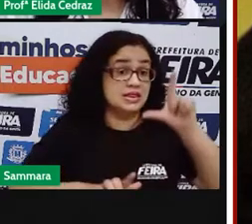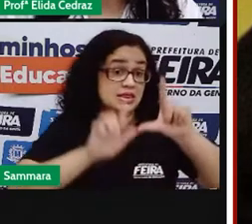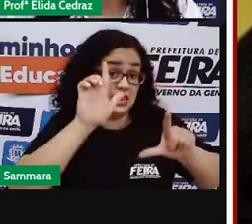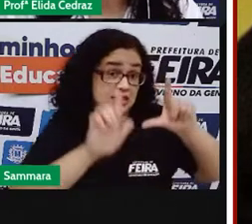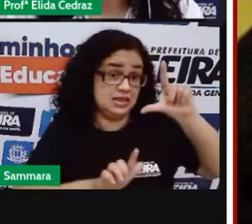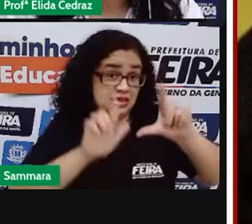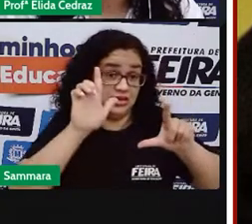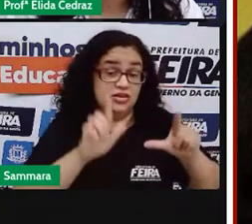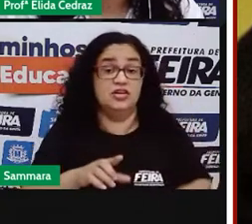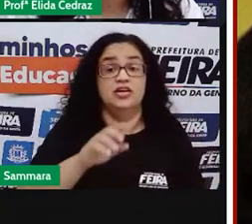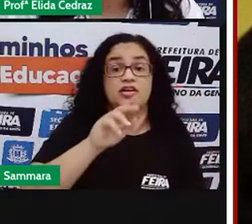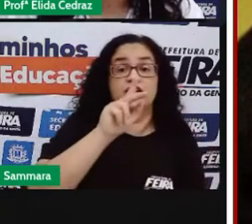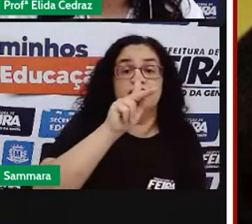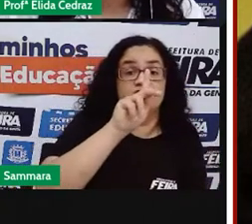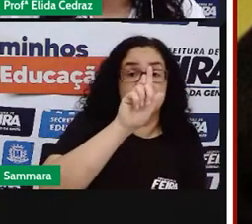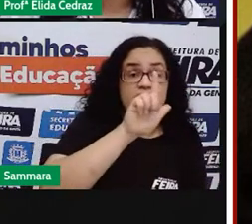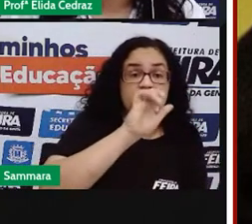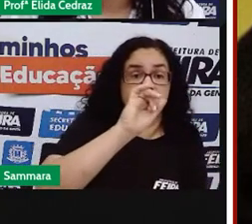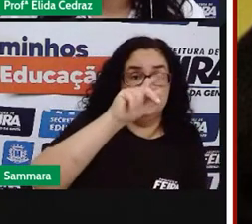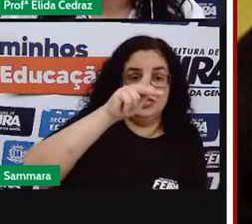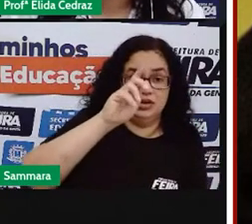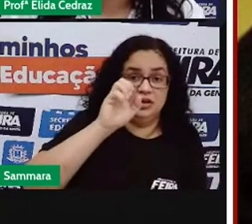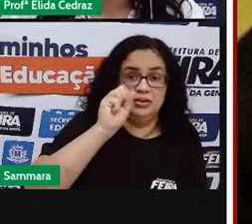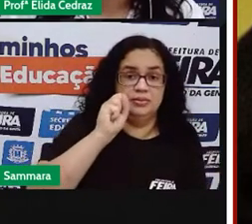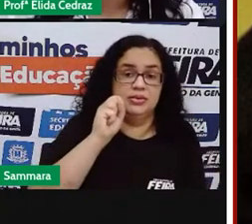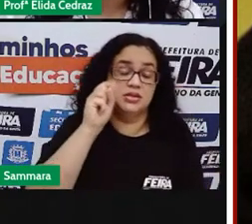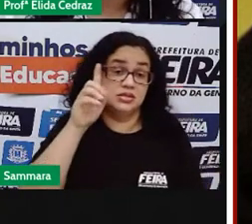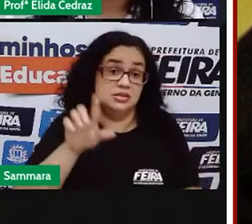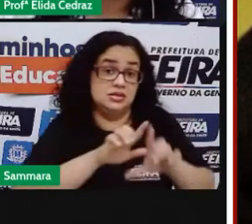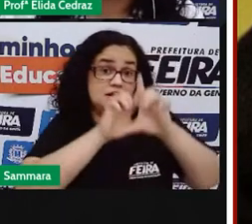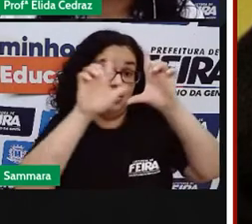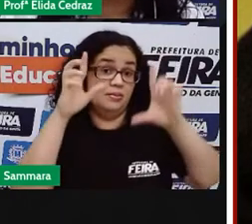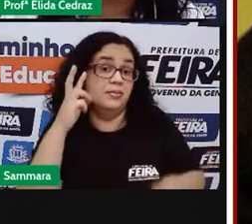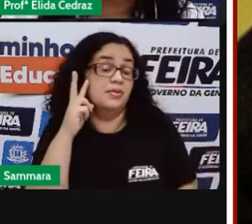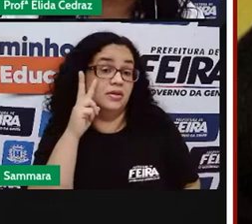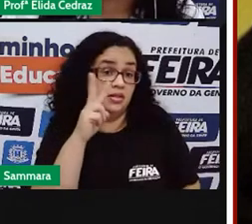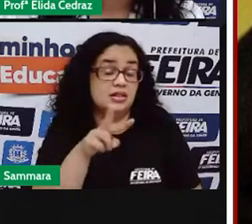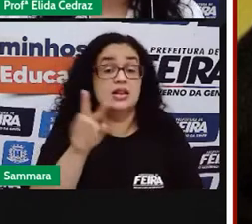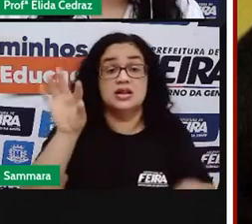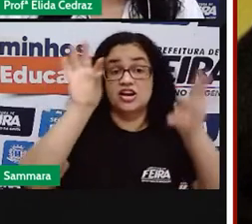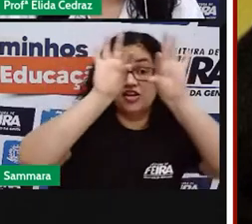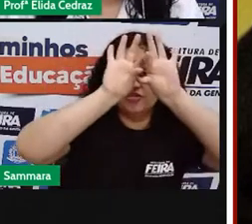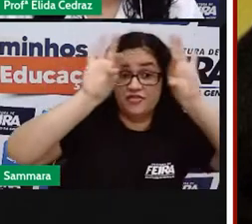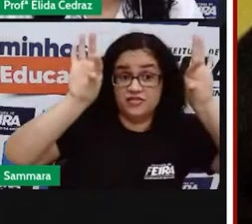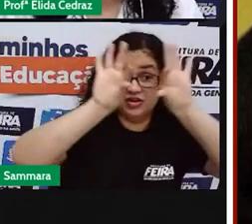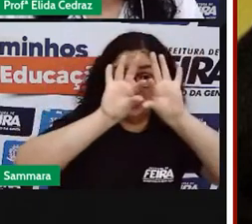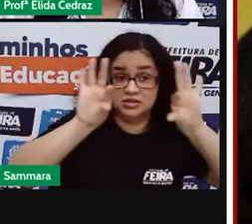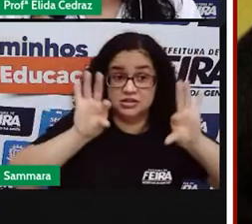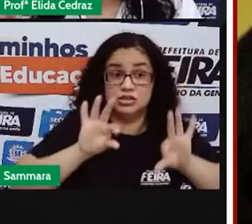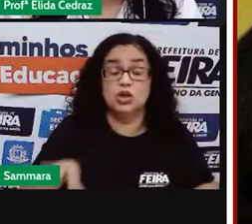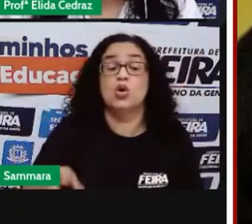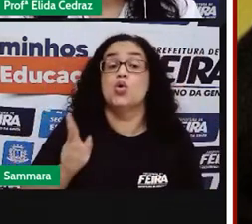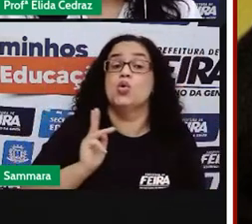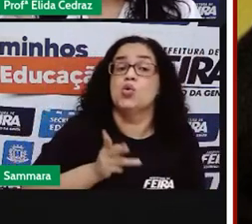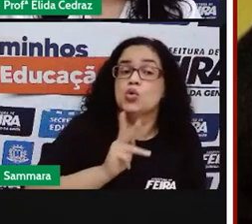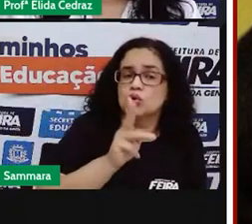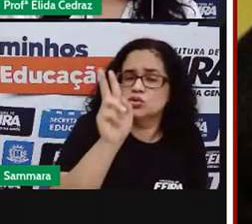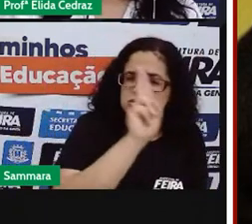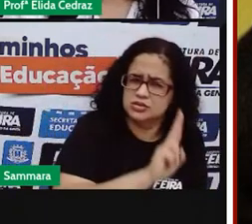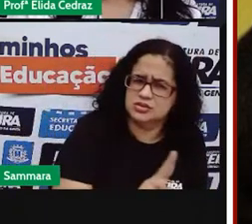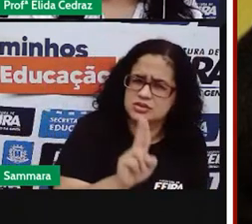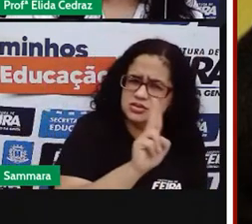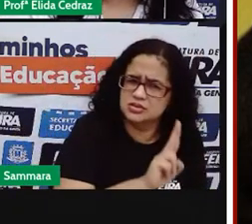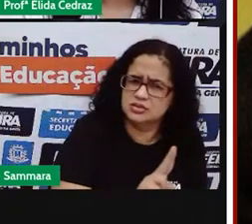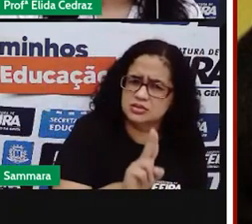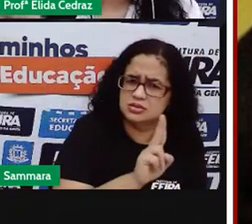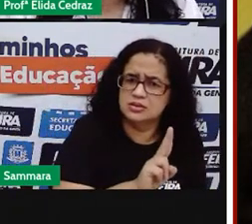Televisores físicos. A imagem revista. Essa frase continuou sendo utilizada